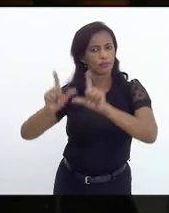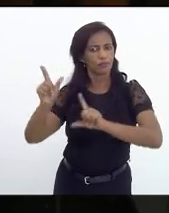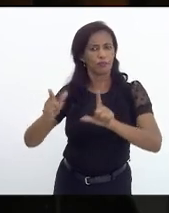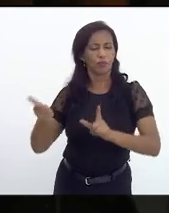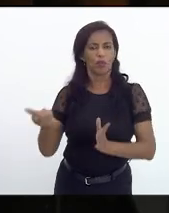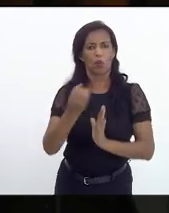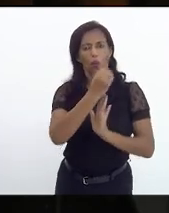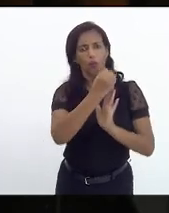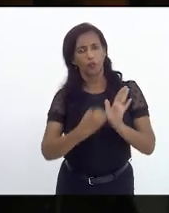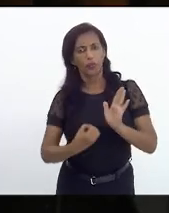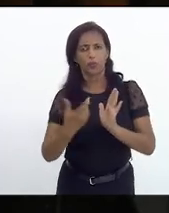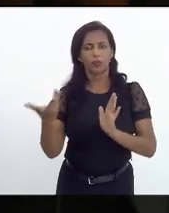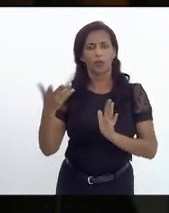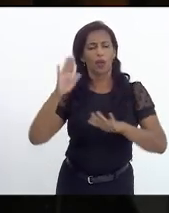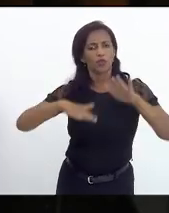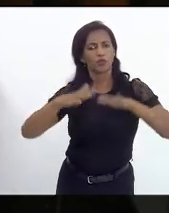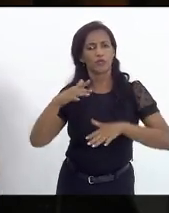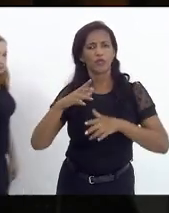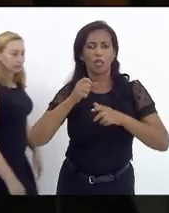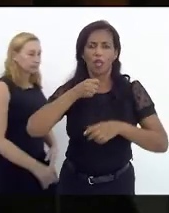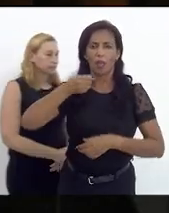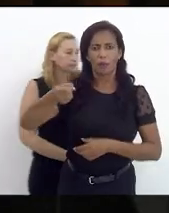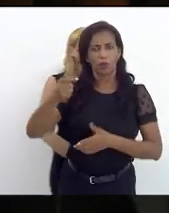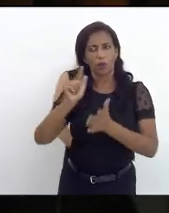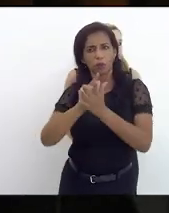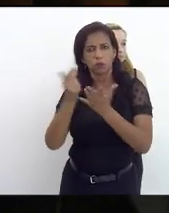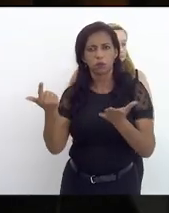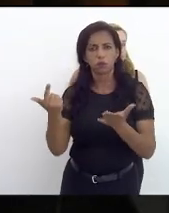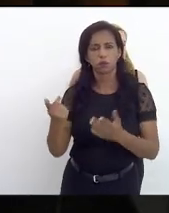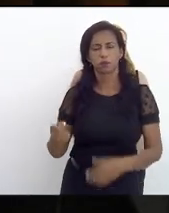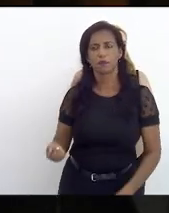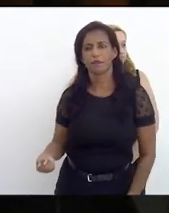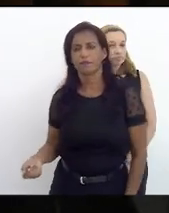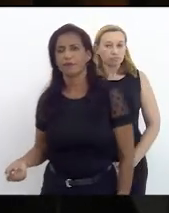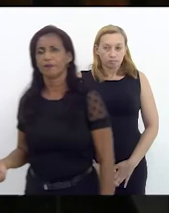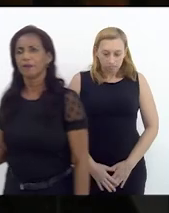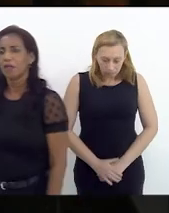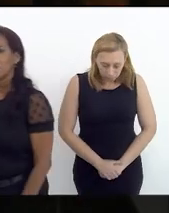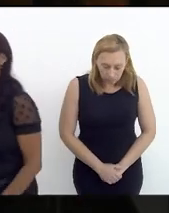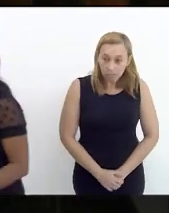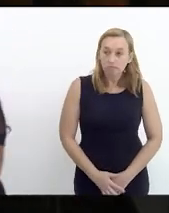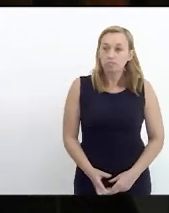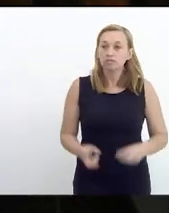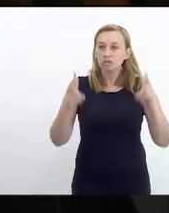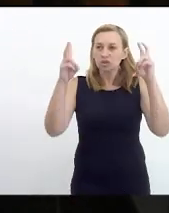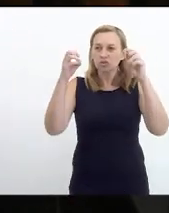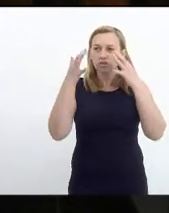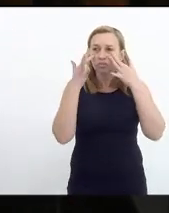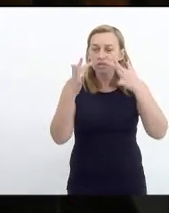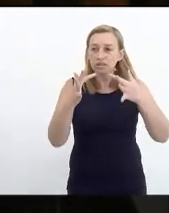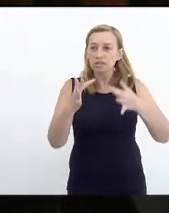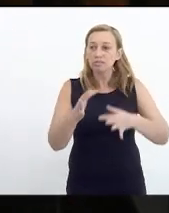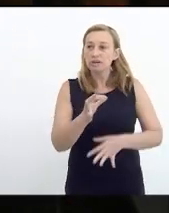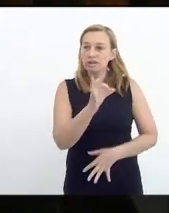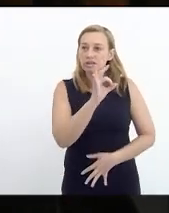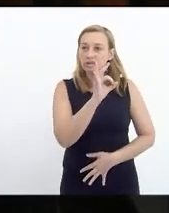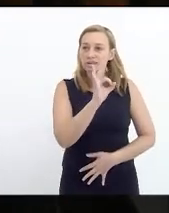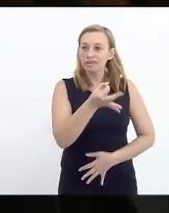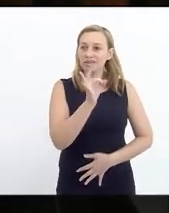dossiê de vez em quando sai uma reportagem de vez em quando sai uma um fato que chama mais a atenção mas concretamente